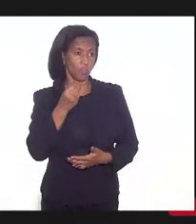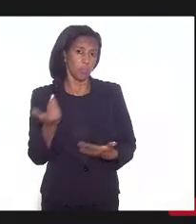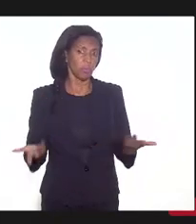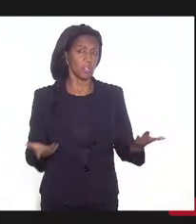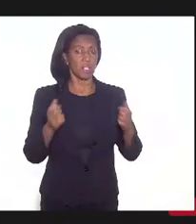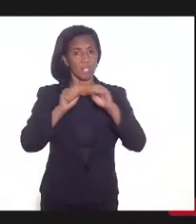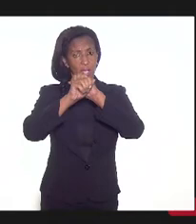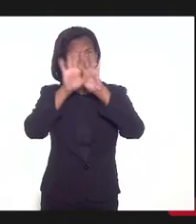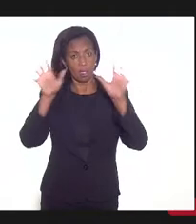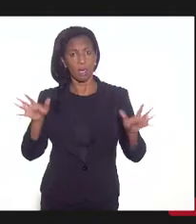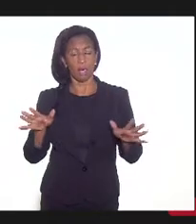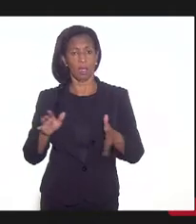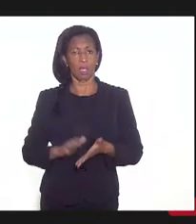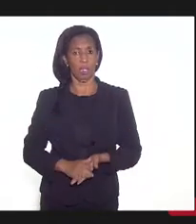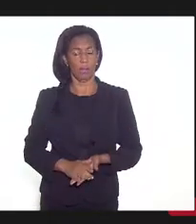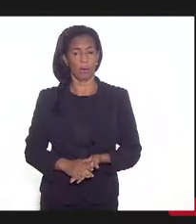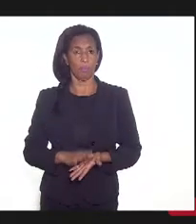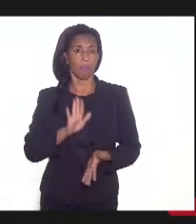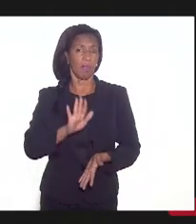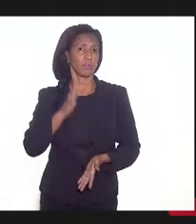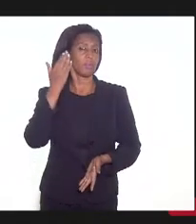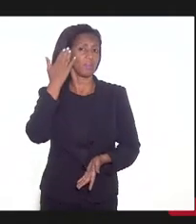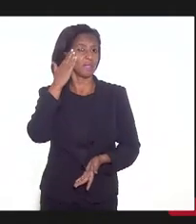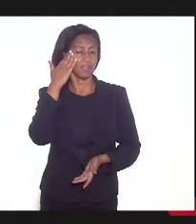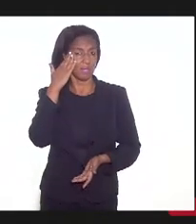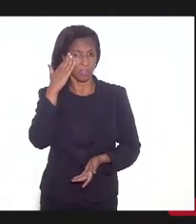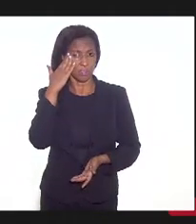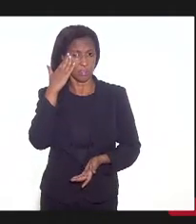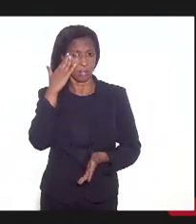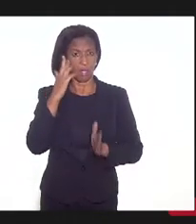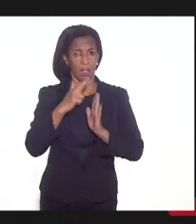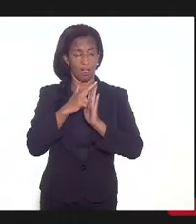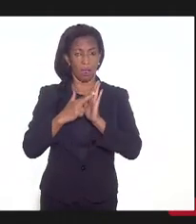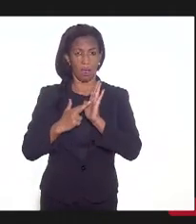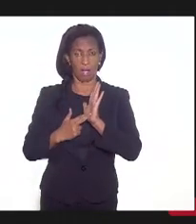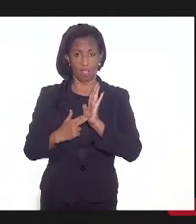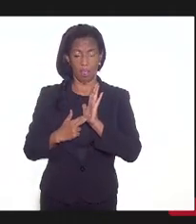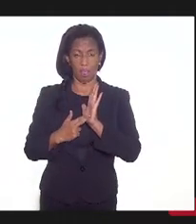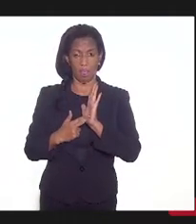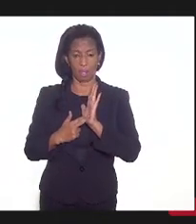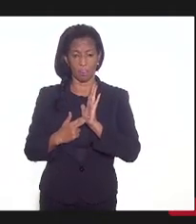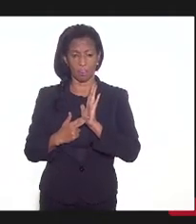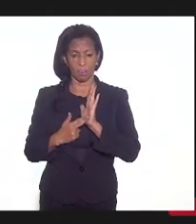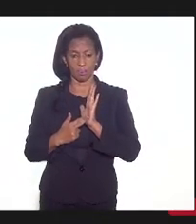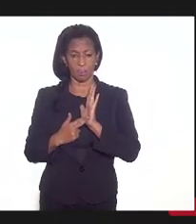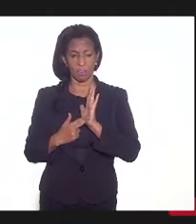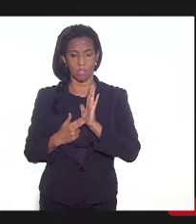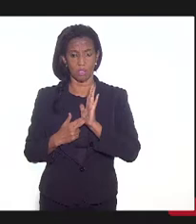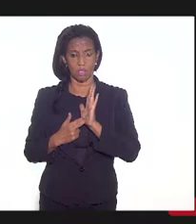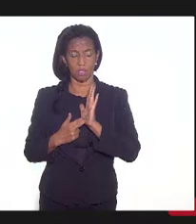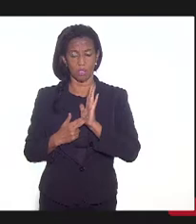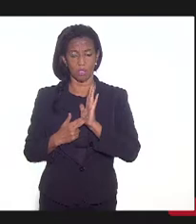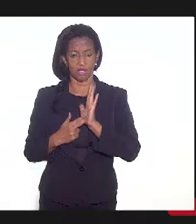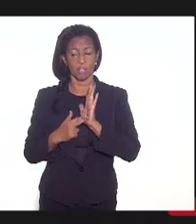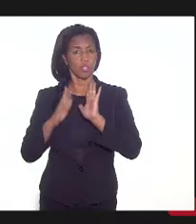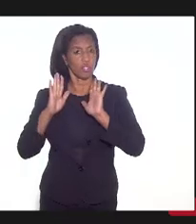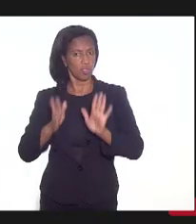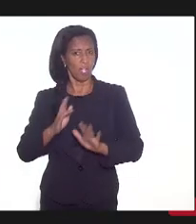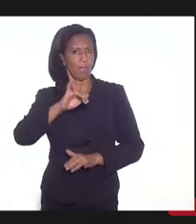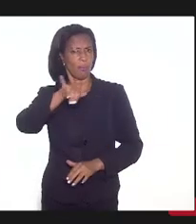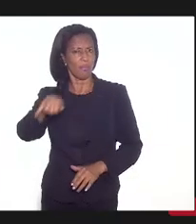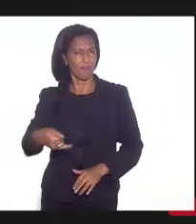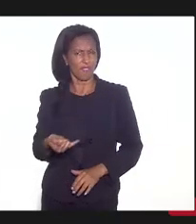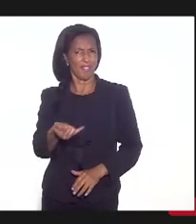claro, mas é para ter esse entendimento de que, ou seja, a regra, eles anteciparam, gente já passa a gozar dos